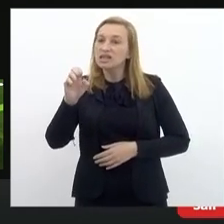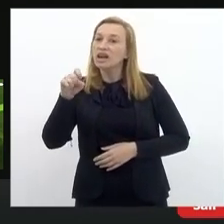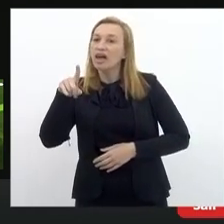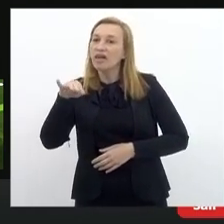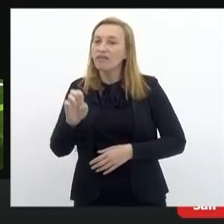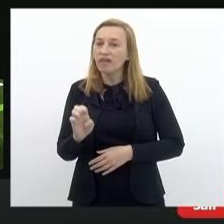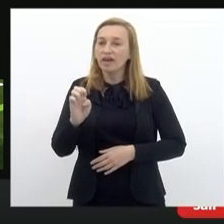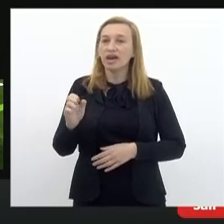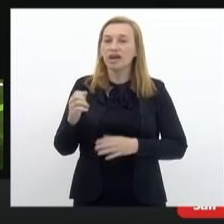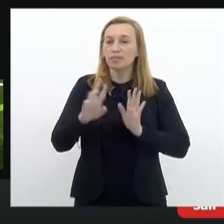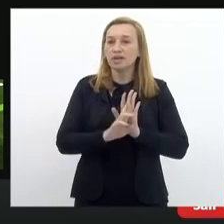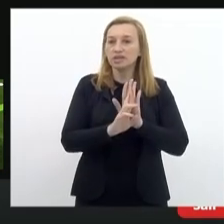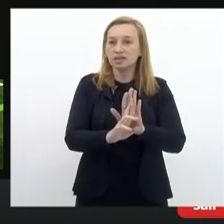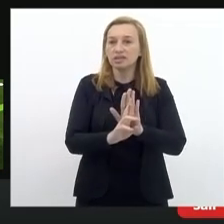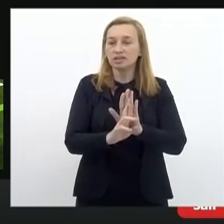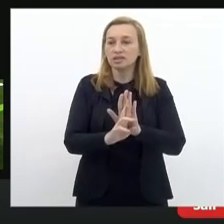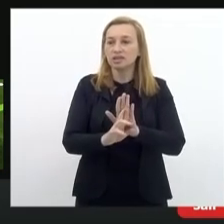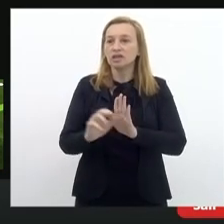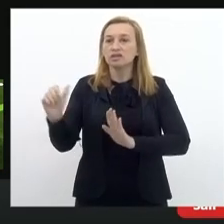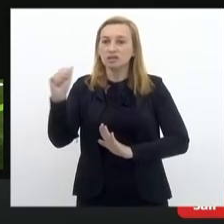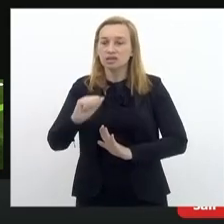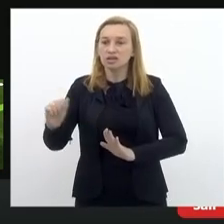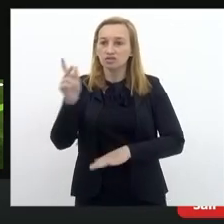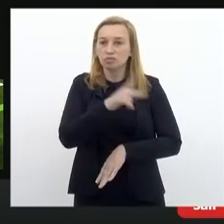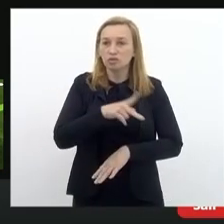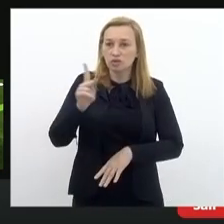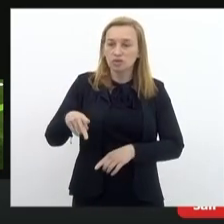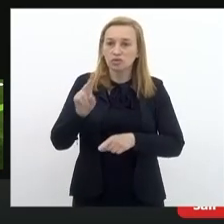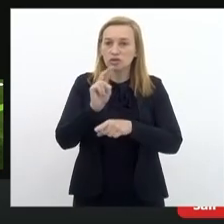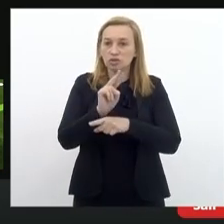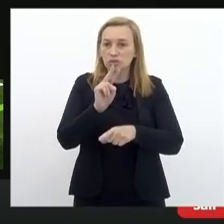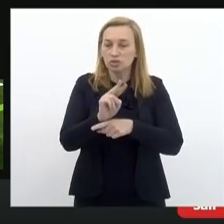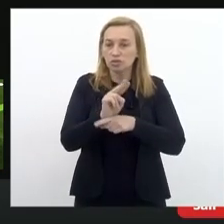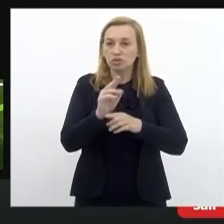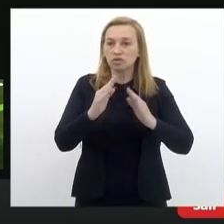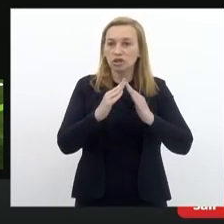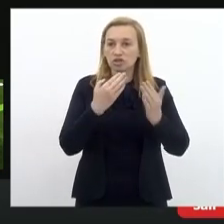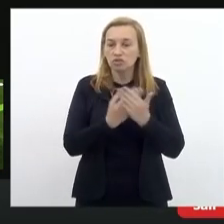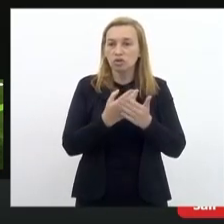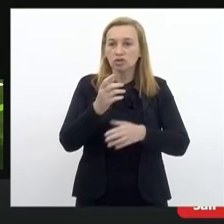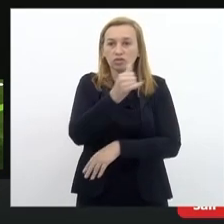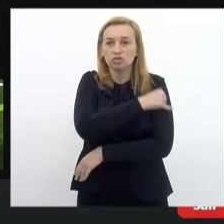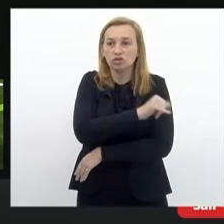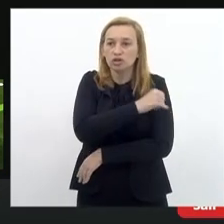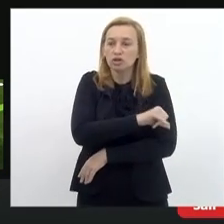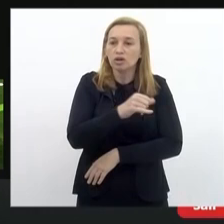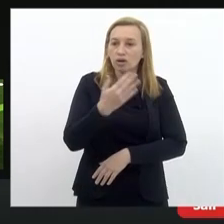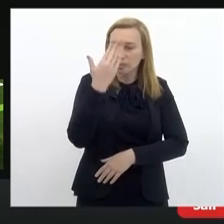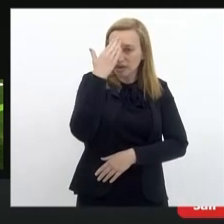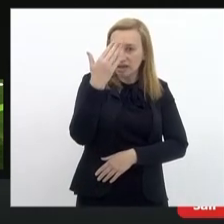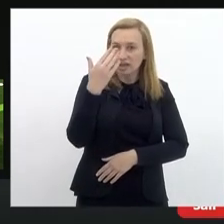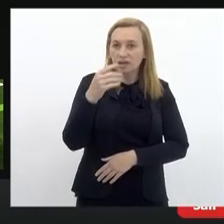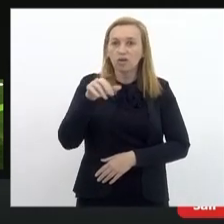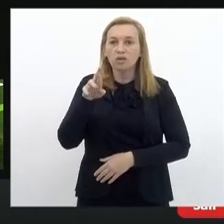Associação dos Professores e Inspetores Escolares do Estado do Rio de Janeiro. Obrigado pela presença, Rosilene.